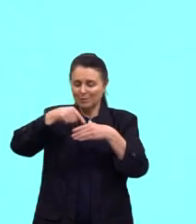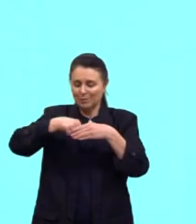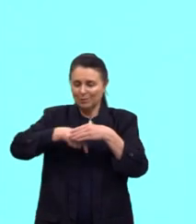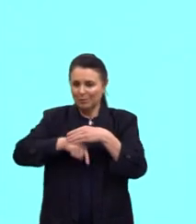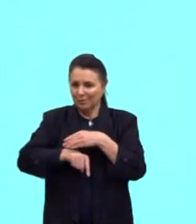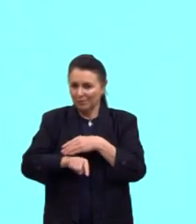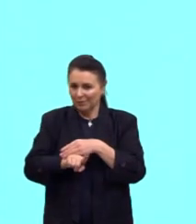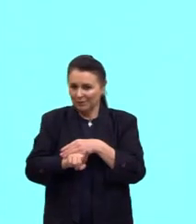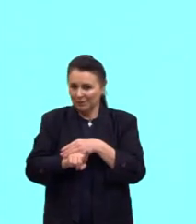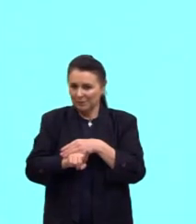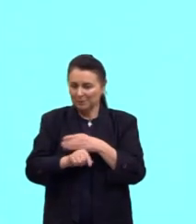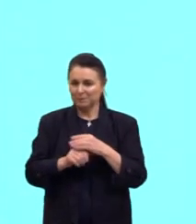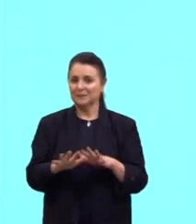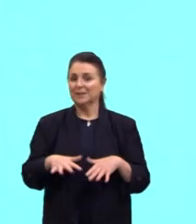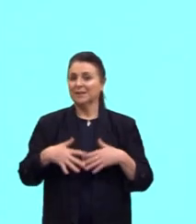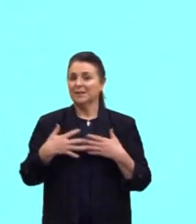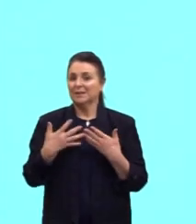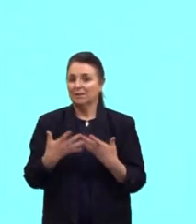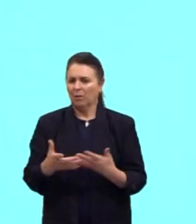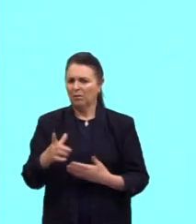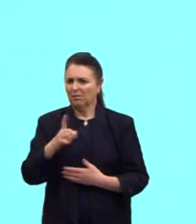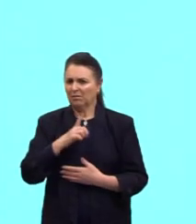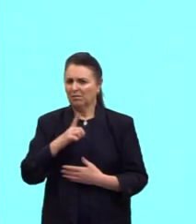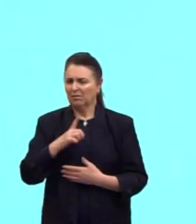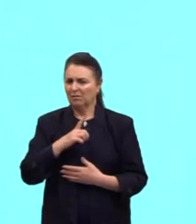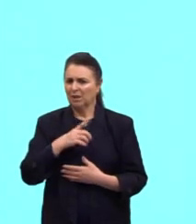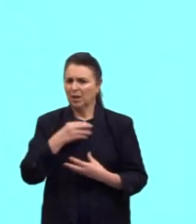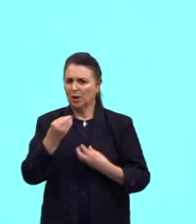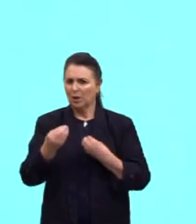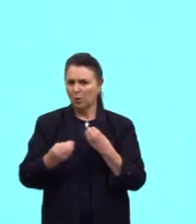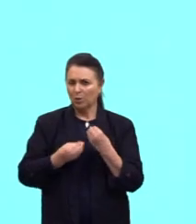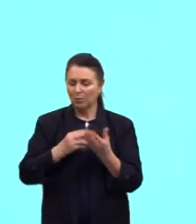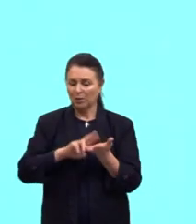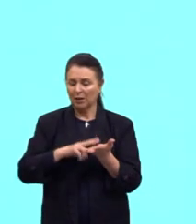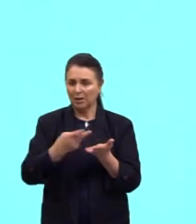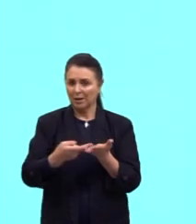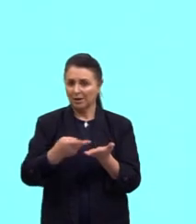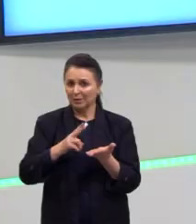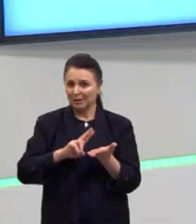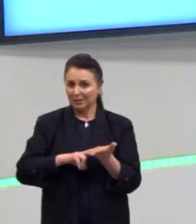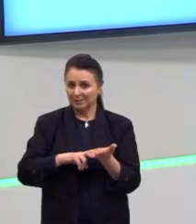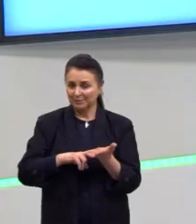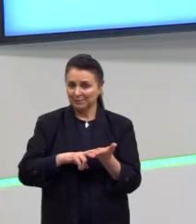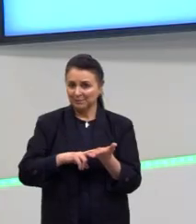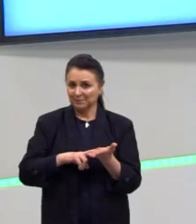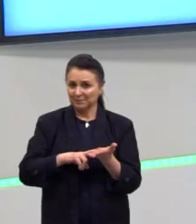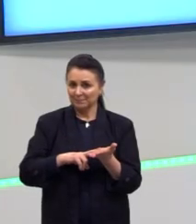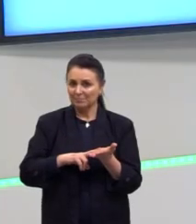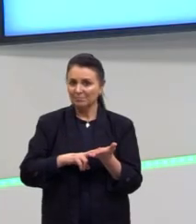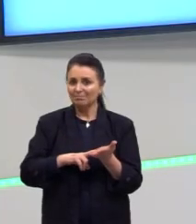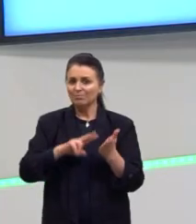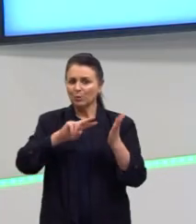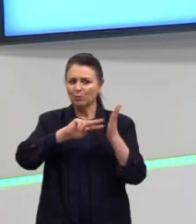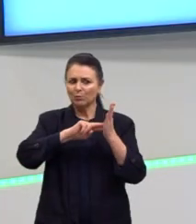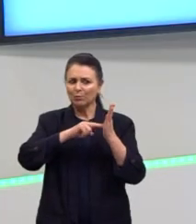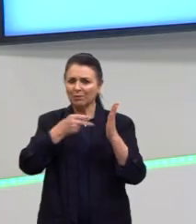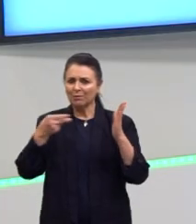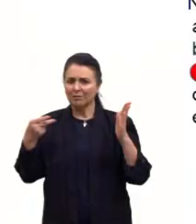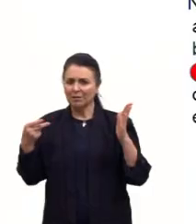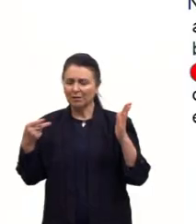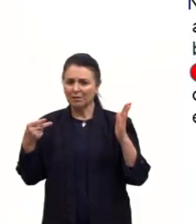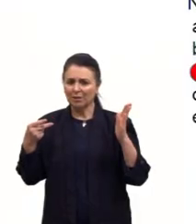Então, o que eu tenho aqui como tradução, como interpretação